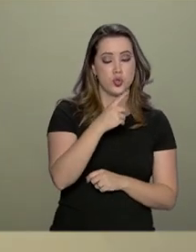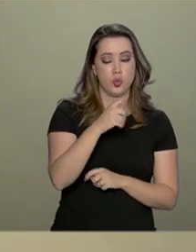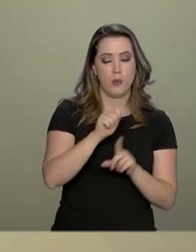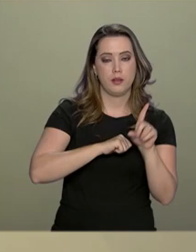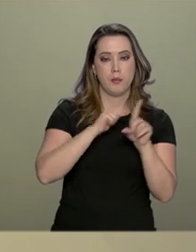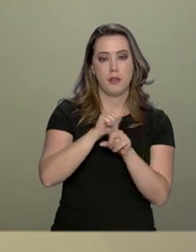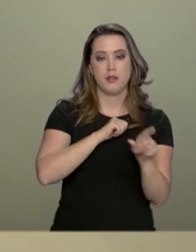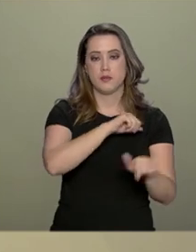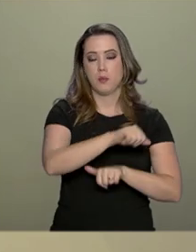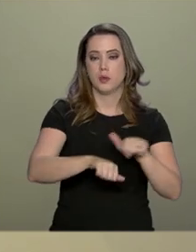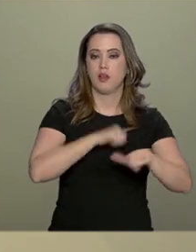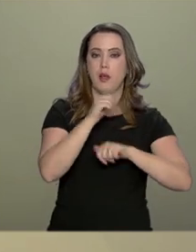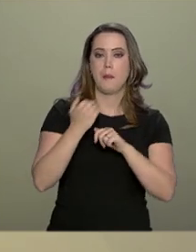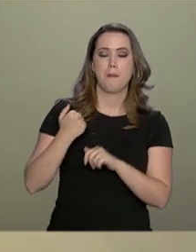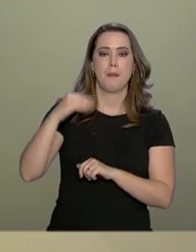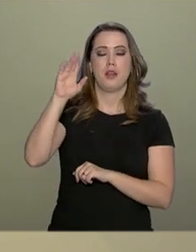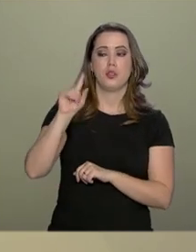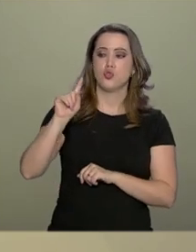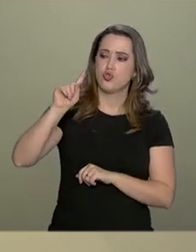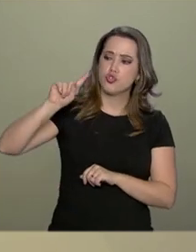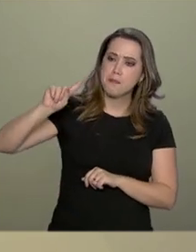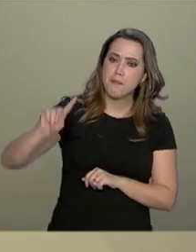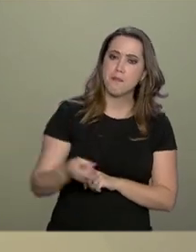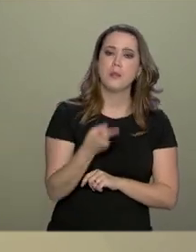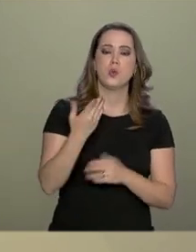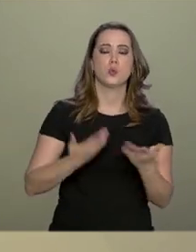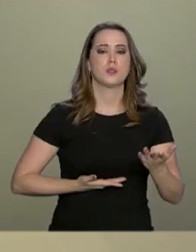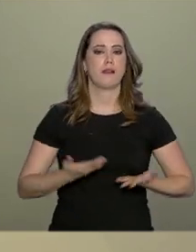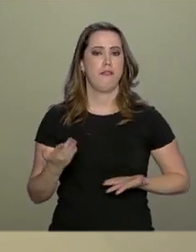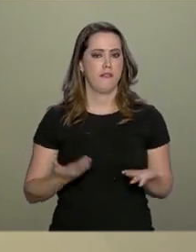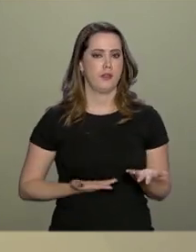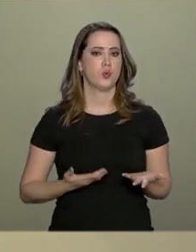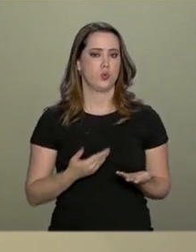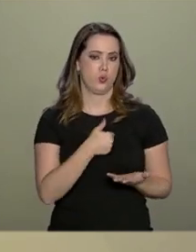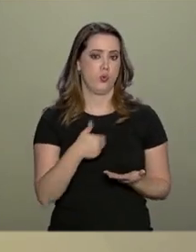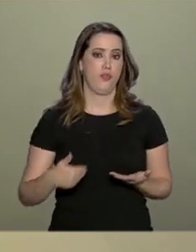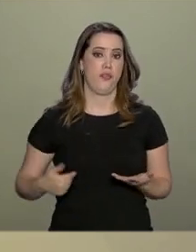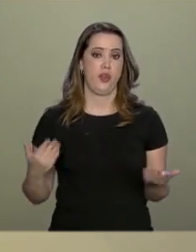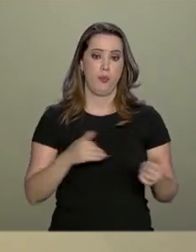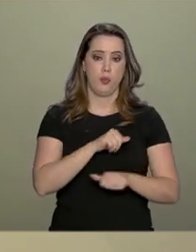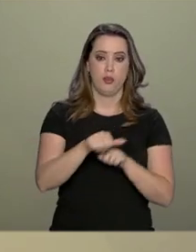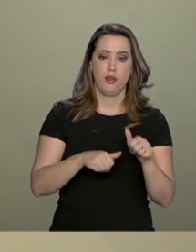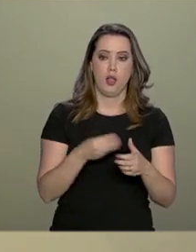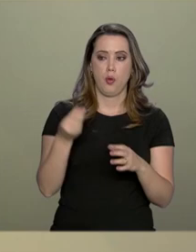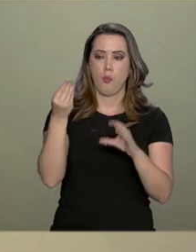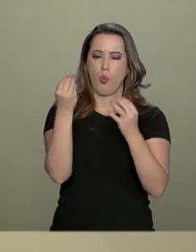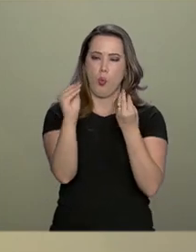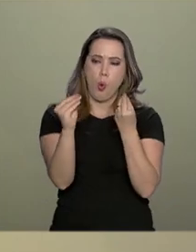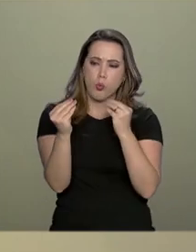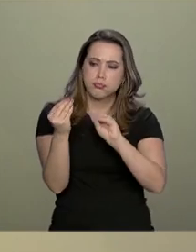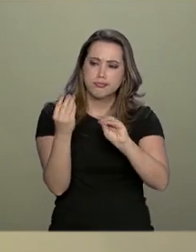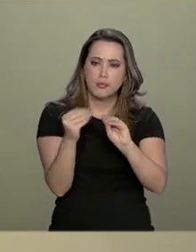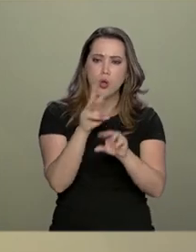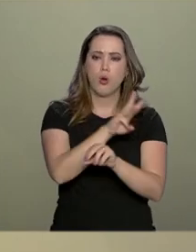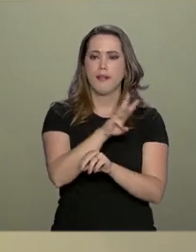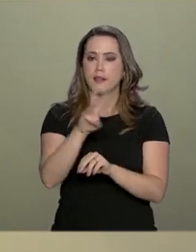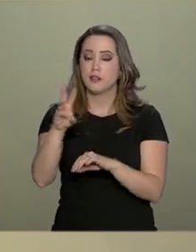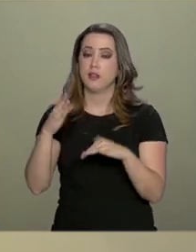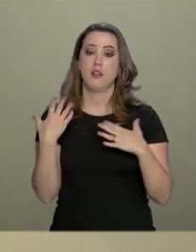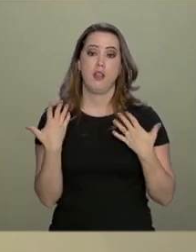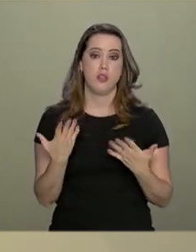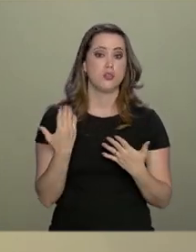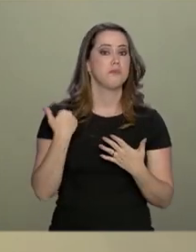converter mais de mil serviços públicos em serviços digitais. Serviços com mais transparência, mais